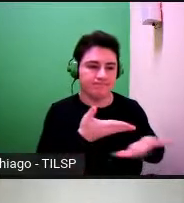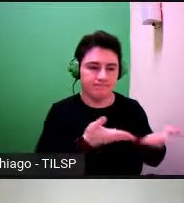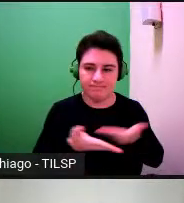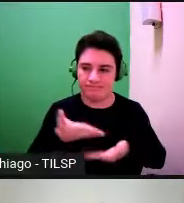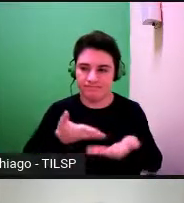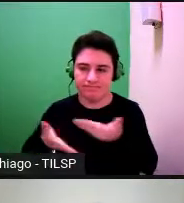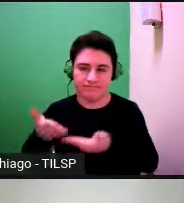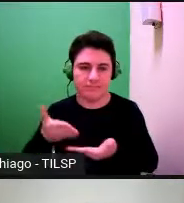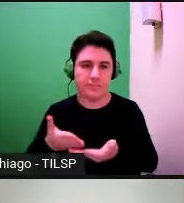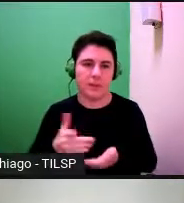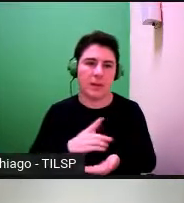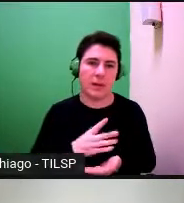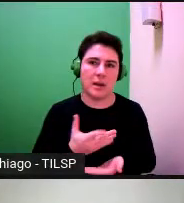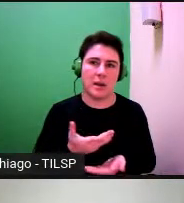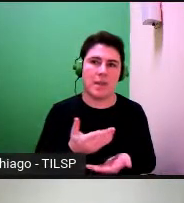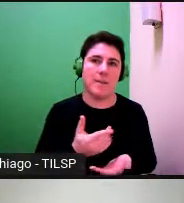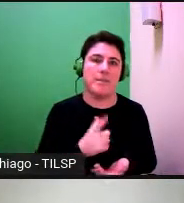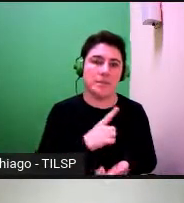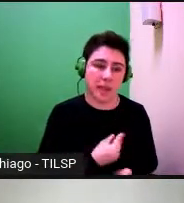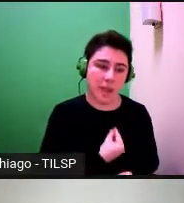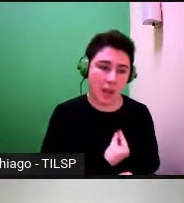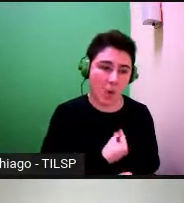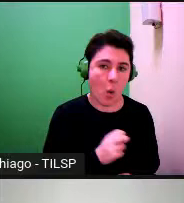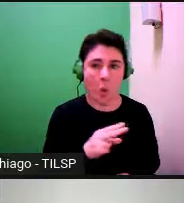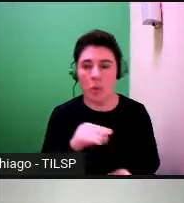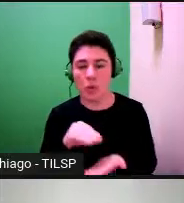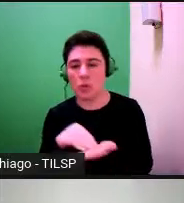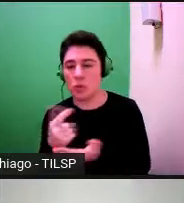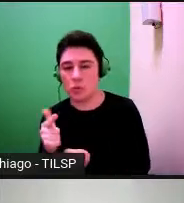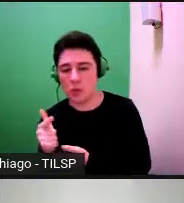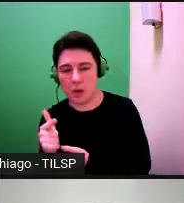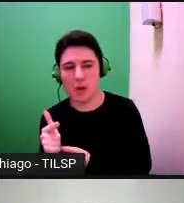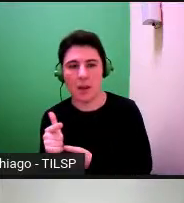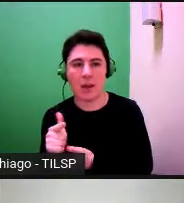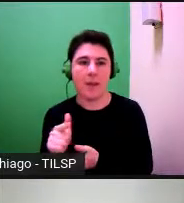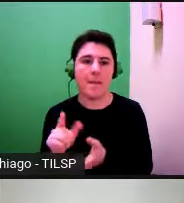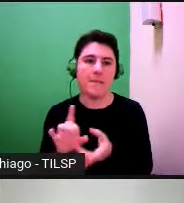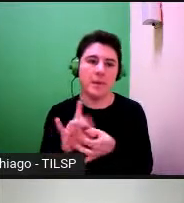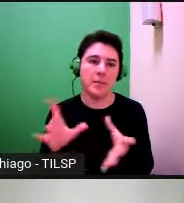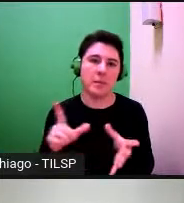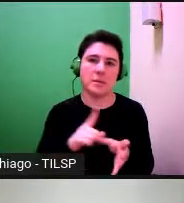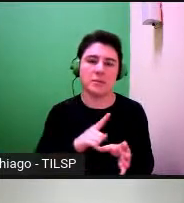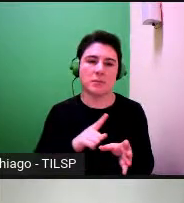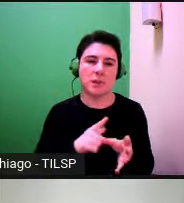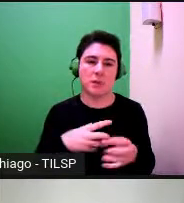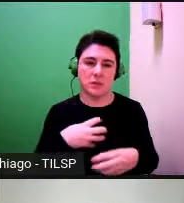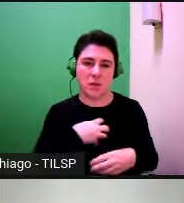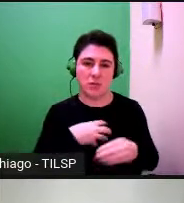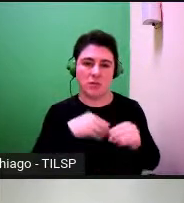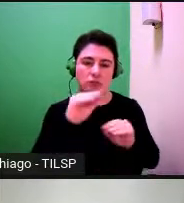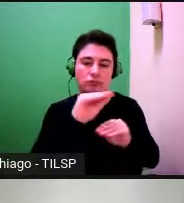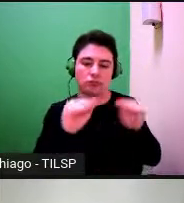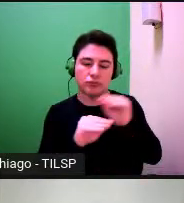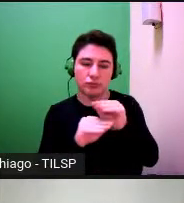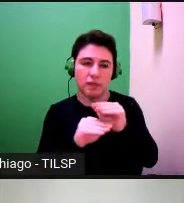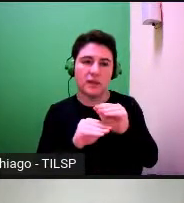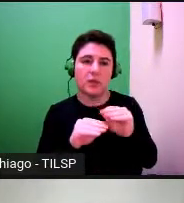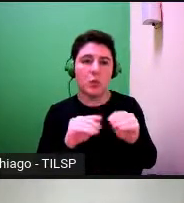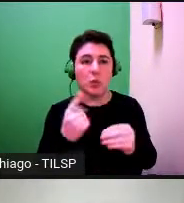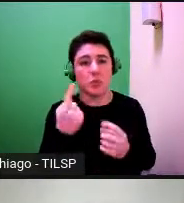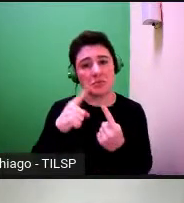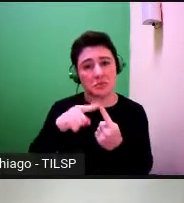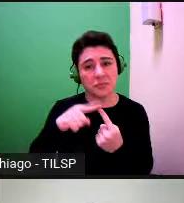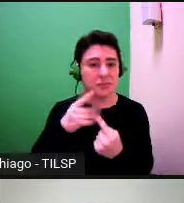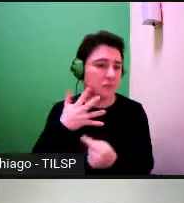presença ou ausência delas permite a configuração de um determinado tipo discursivo está aqui